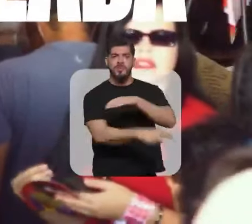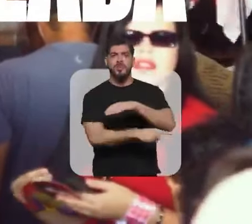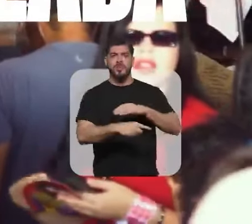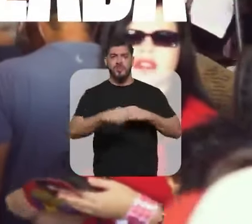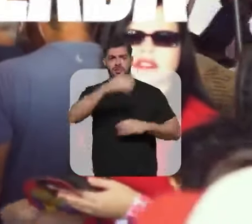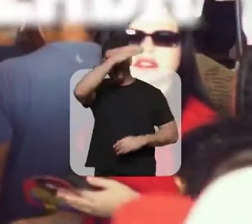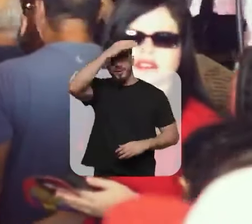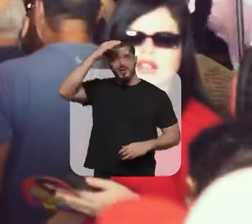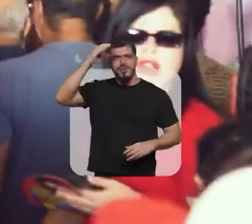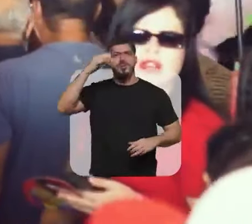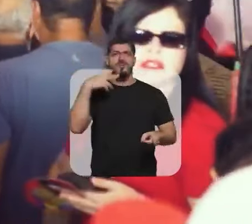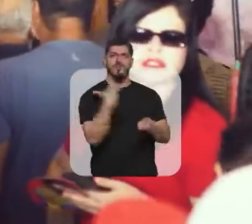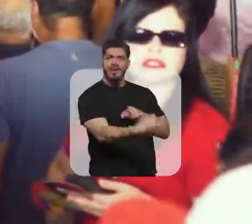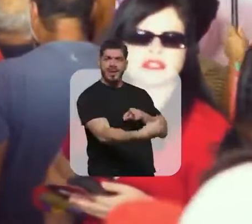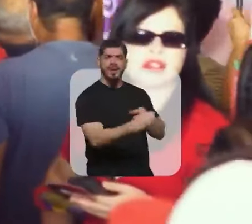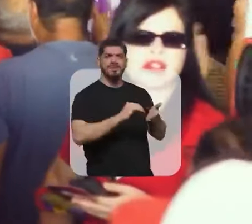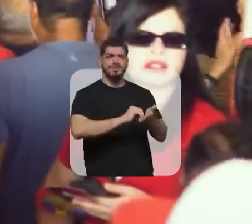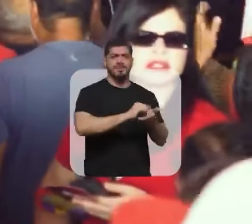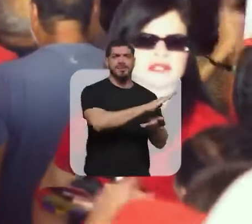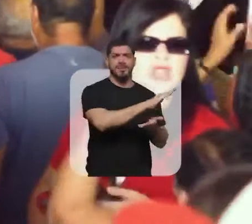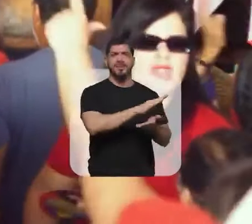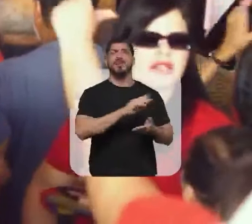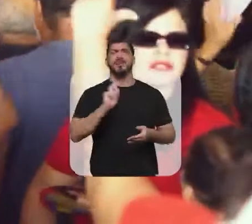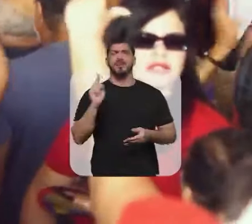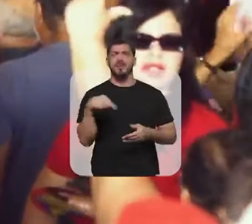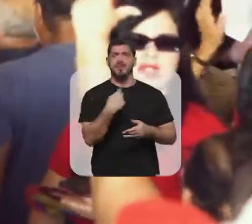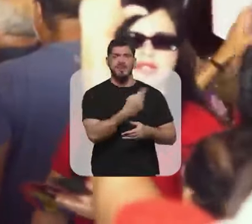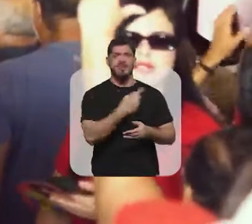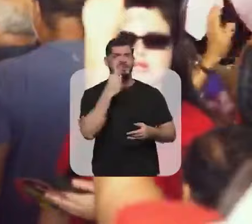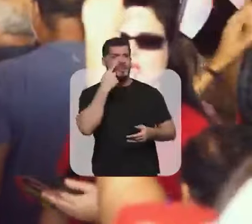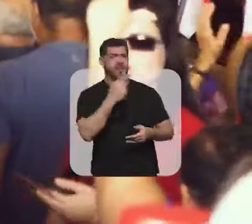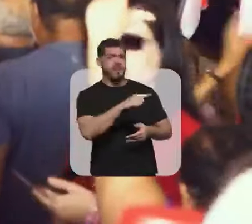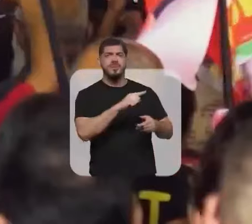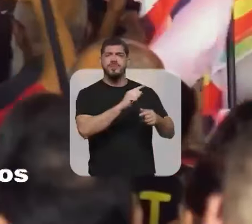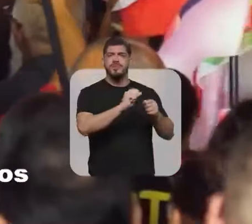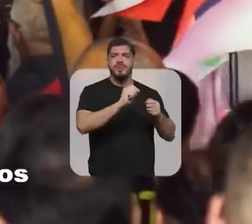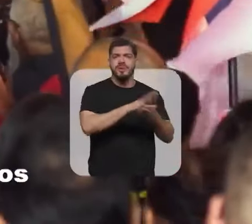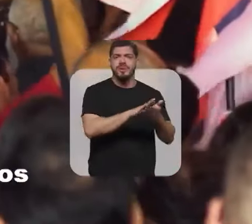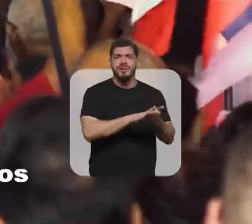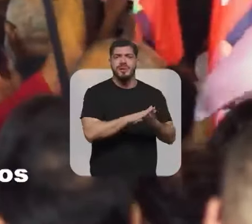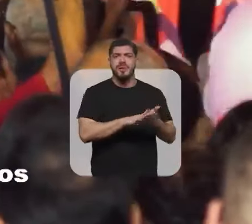atual prefeito de João Pessoa Que não faz absolutamente nada